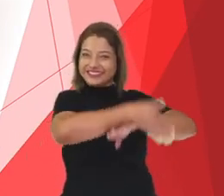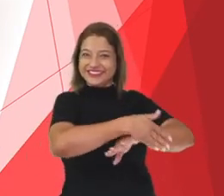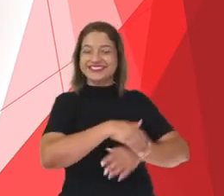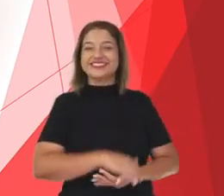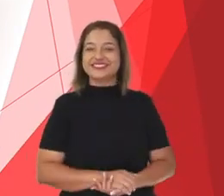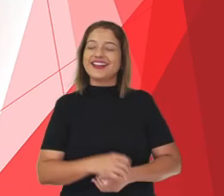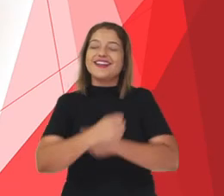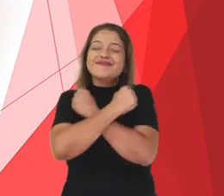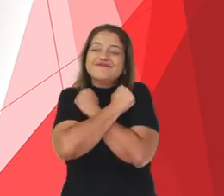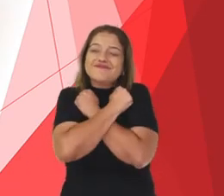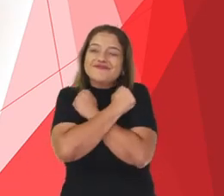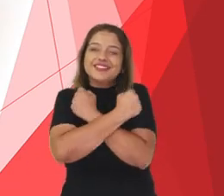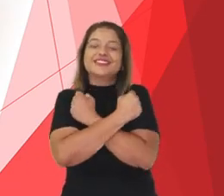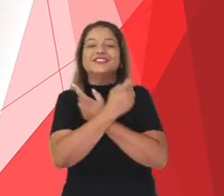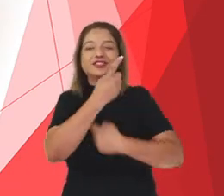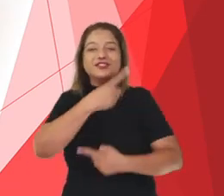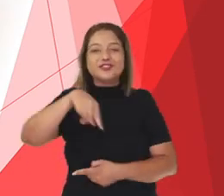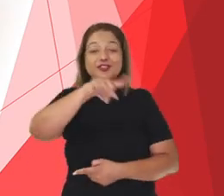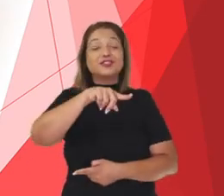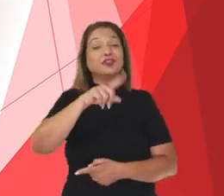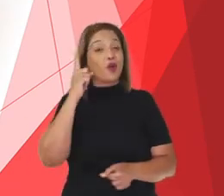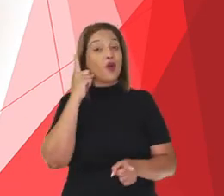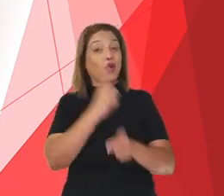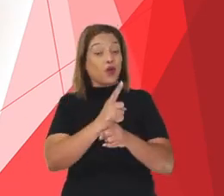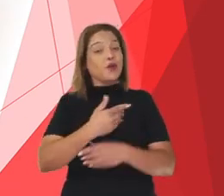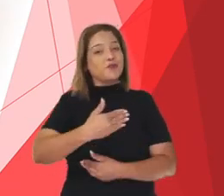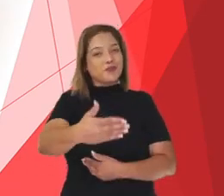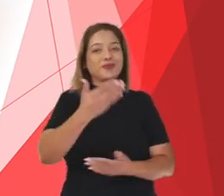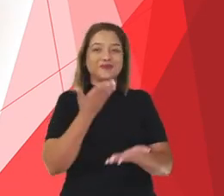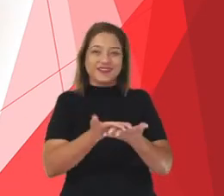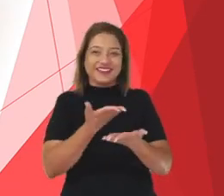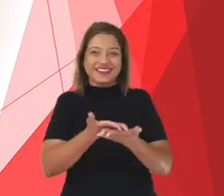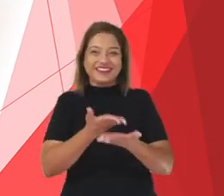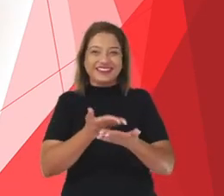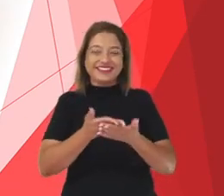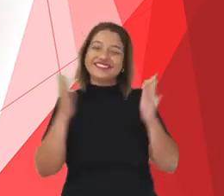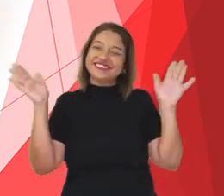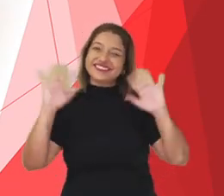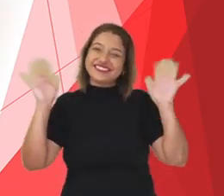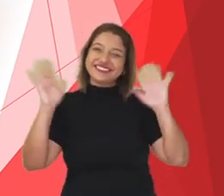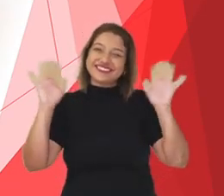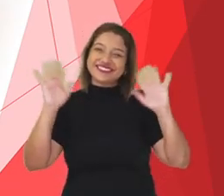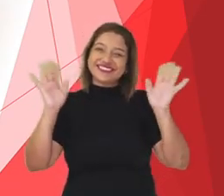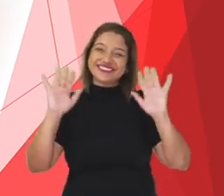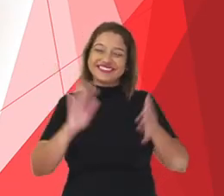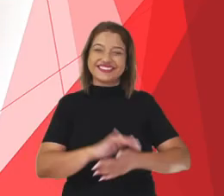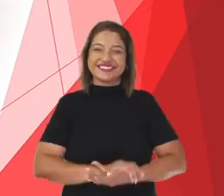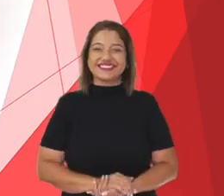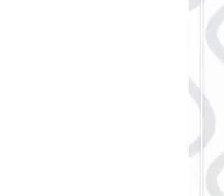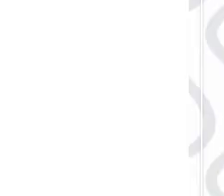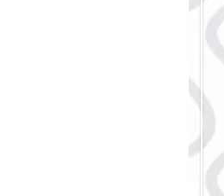Um abraço para você e nos encontramos na próxima aula. Tchau, tchau!